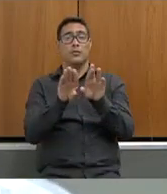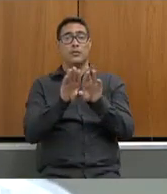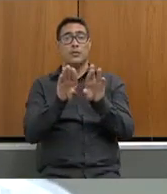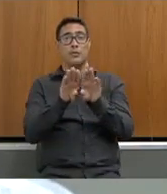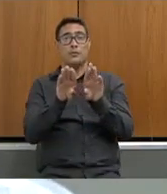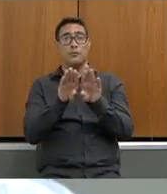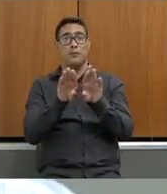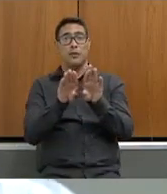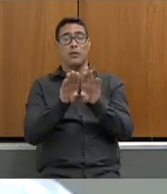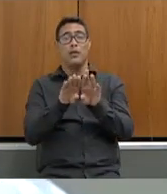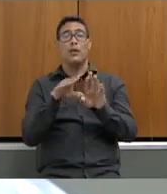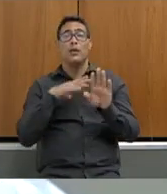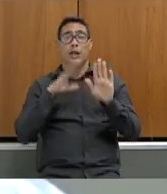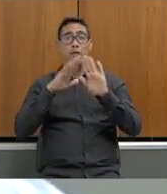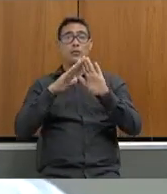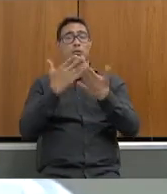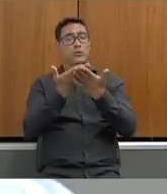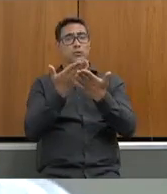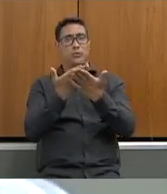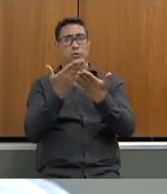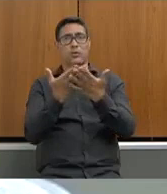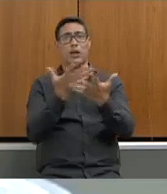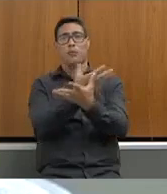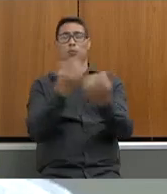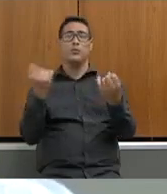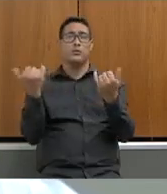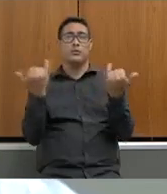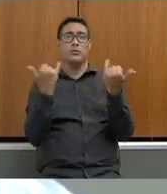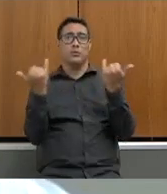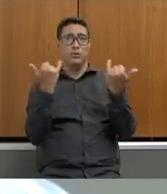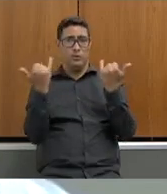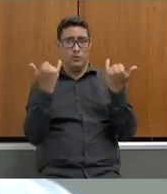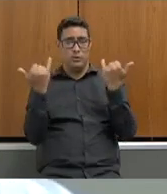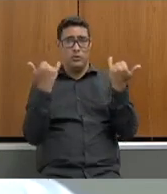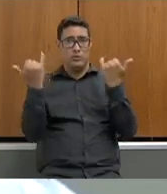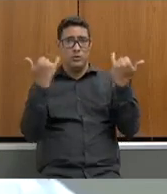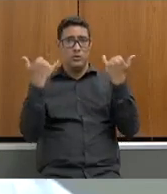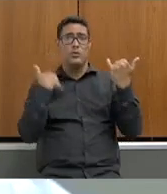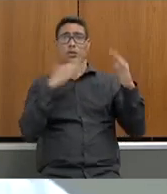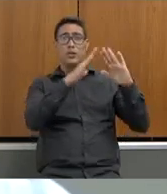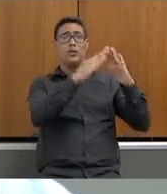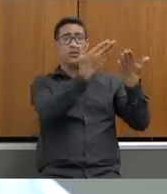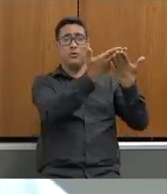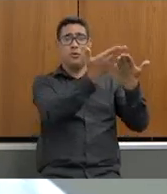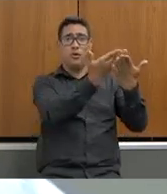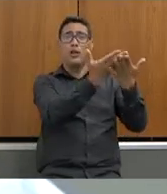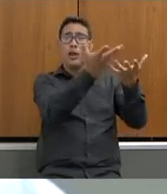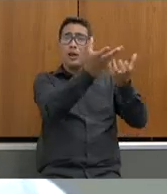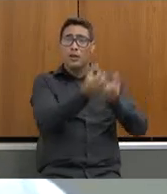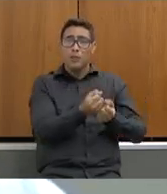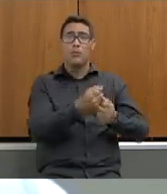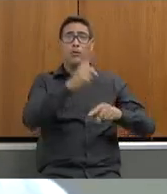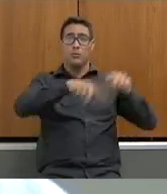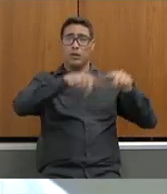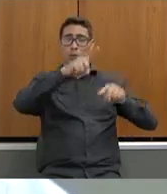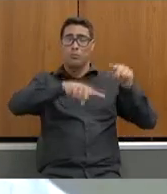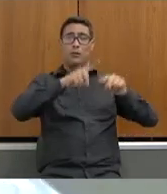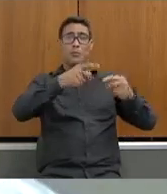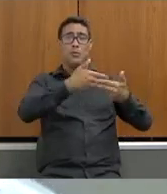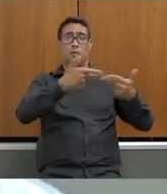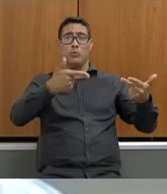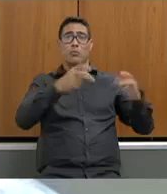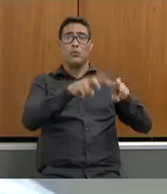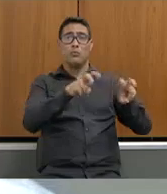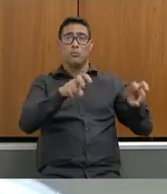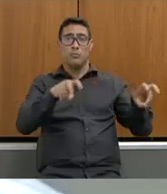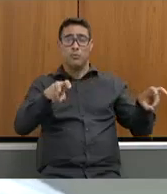se as escolas né chegou muita notícia pra mim de escolas que receberam equipamentos mobiliários sem que precisasse